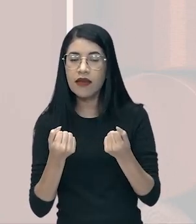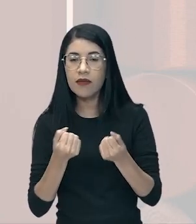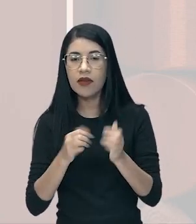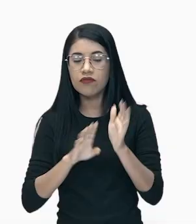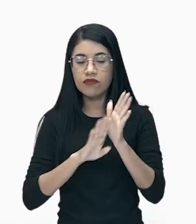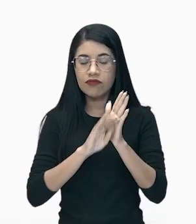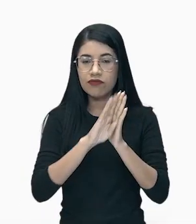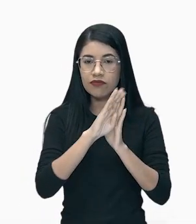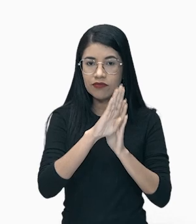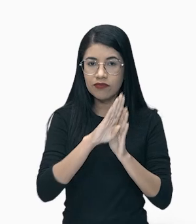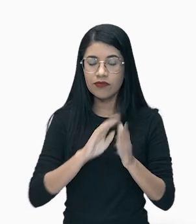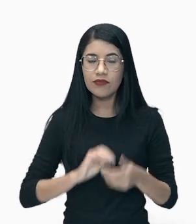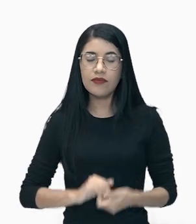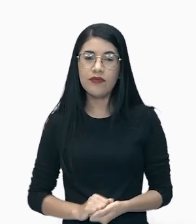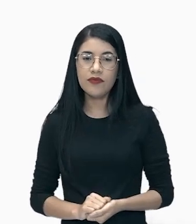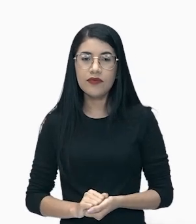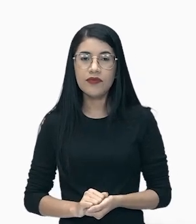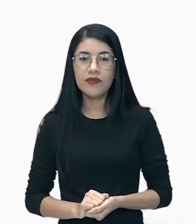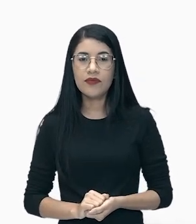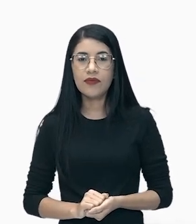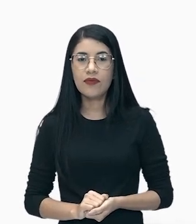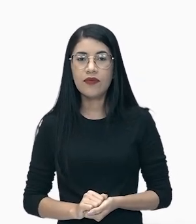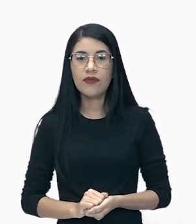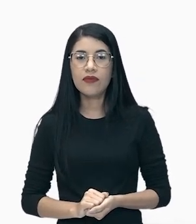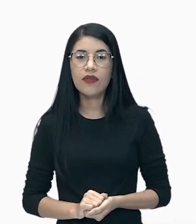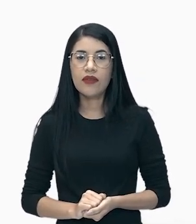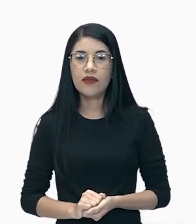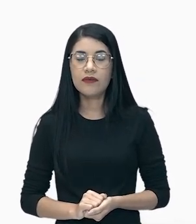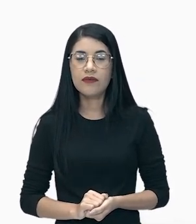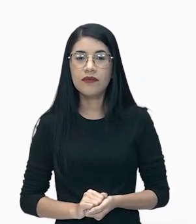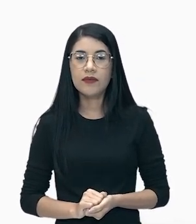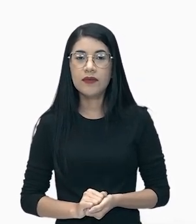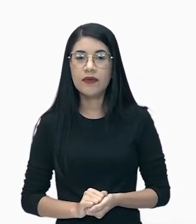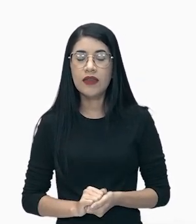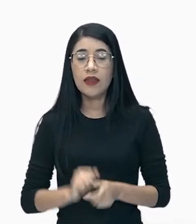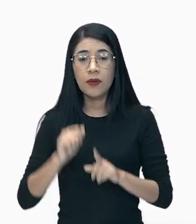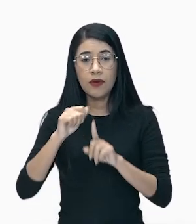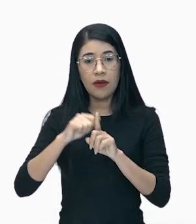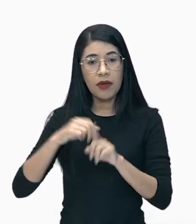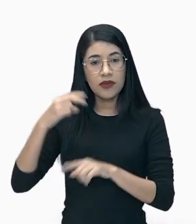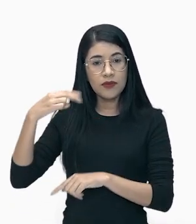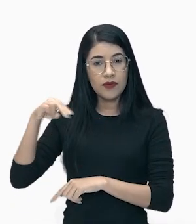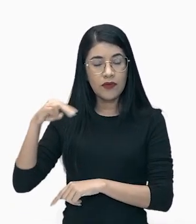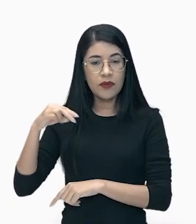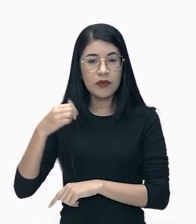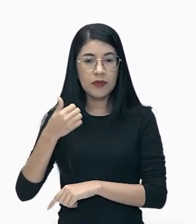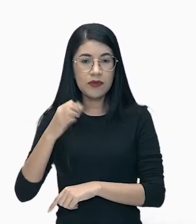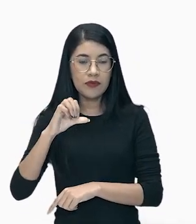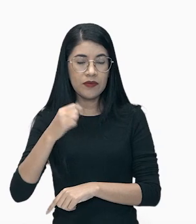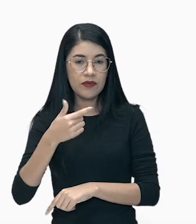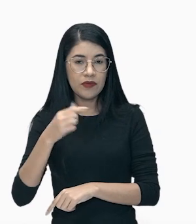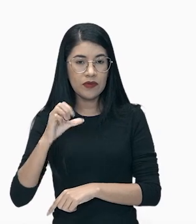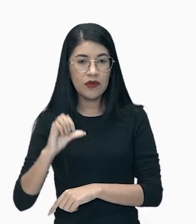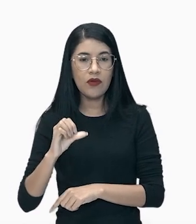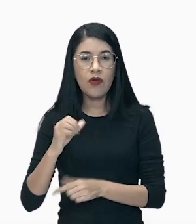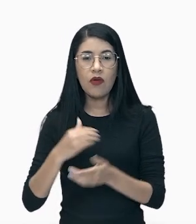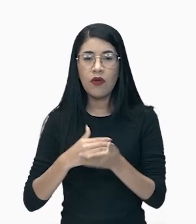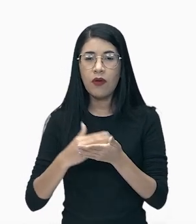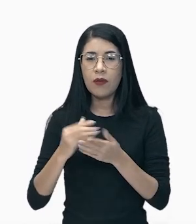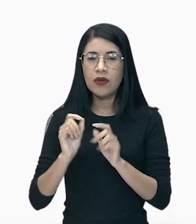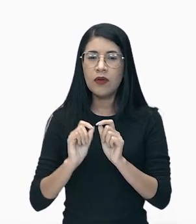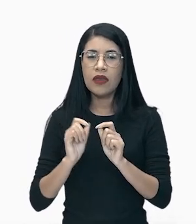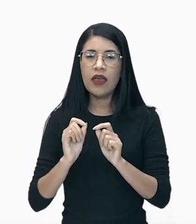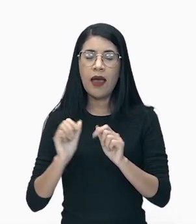Vamos adiante com o texto. Vamos lá, galerinha. Em novembro de 1929, teve início a pior